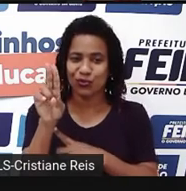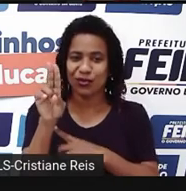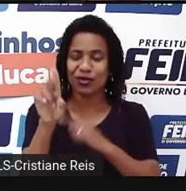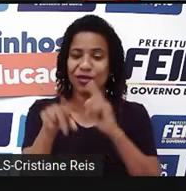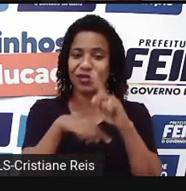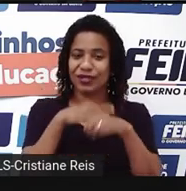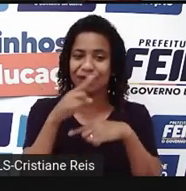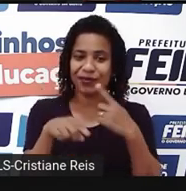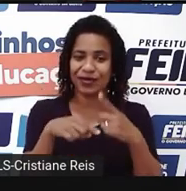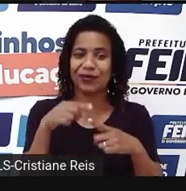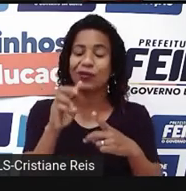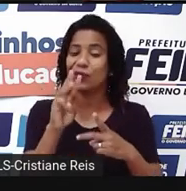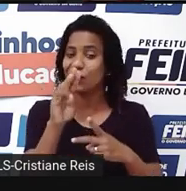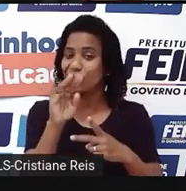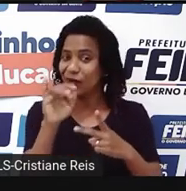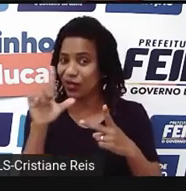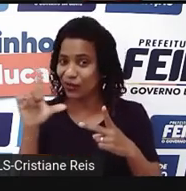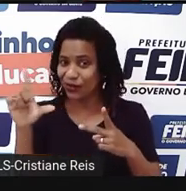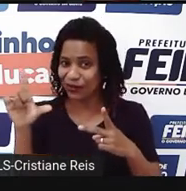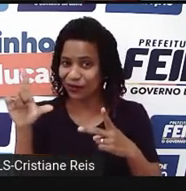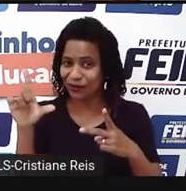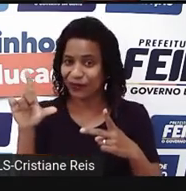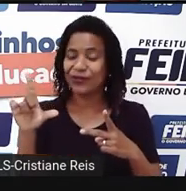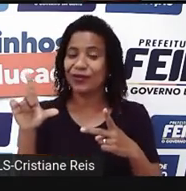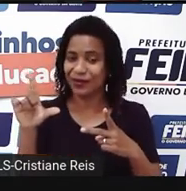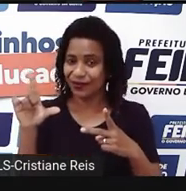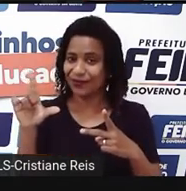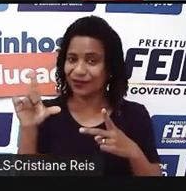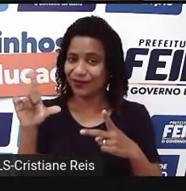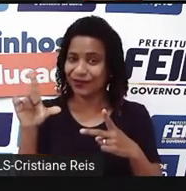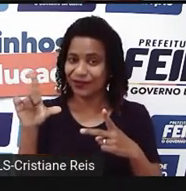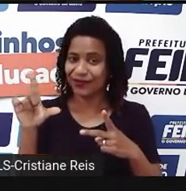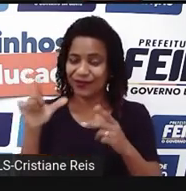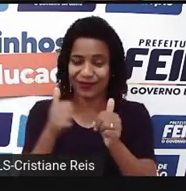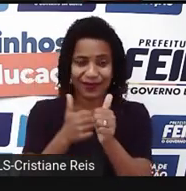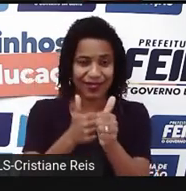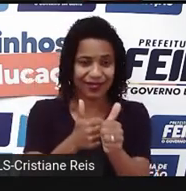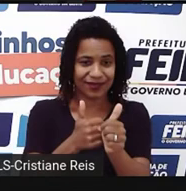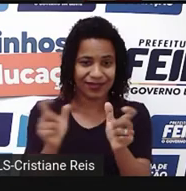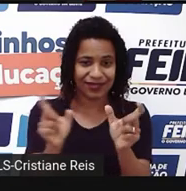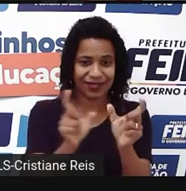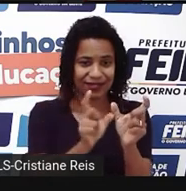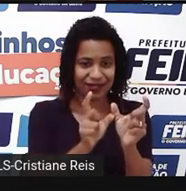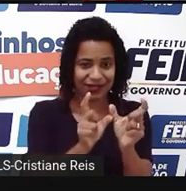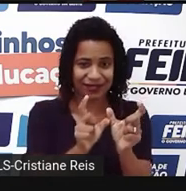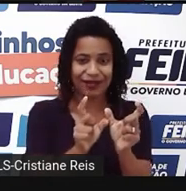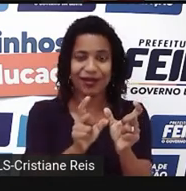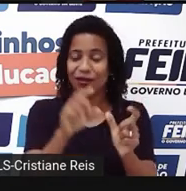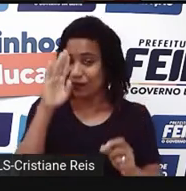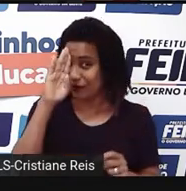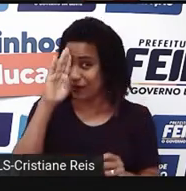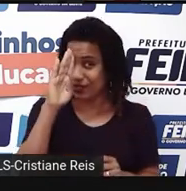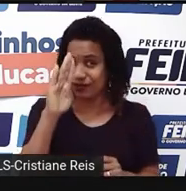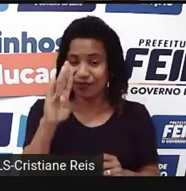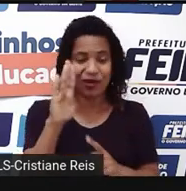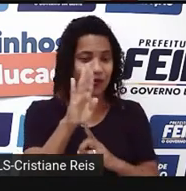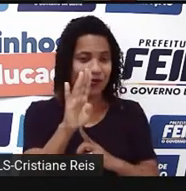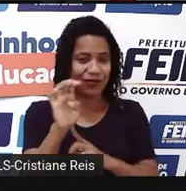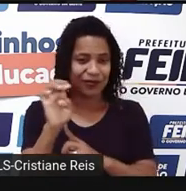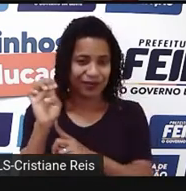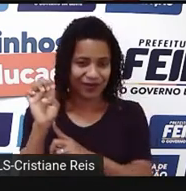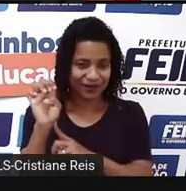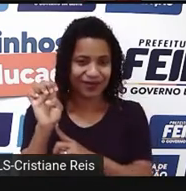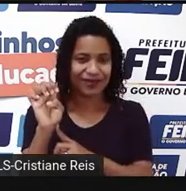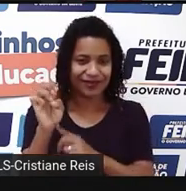depois, will, que no caso é o verbo auxiliar, o verbo principal, will,